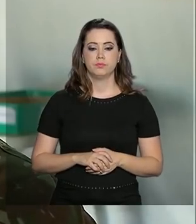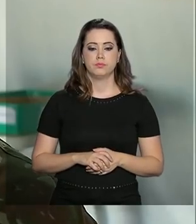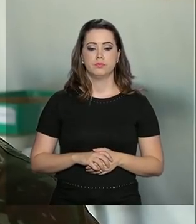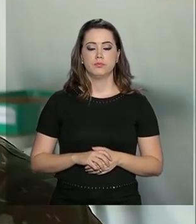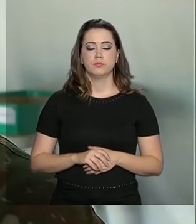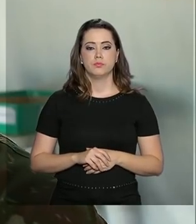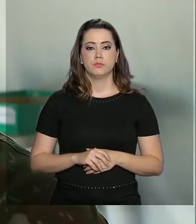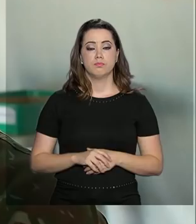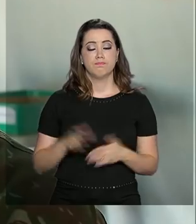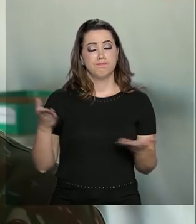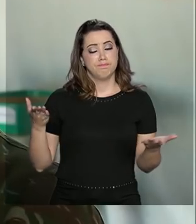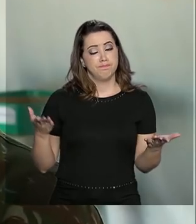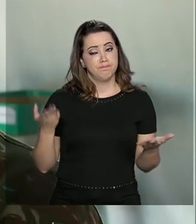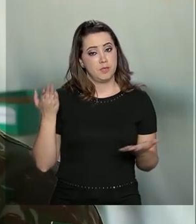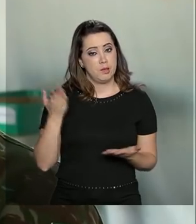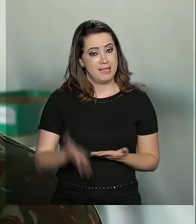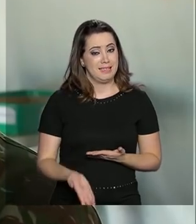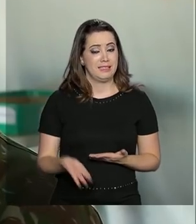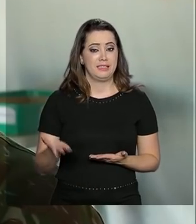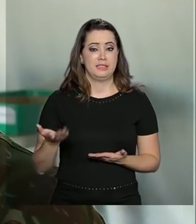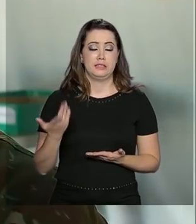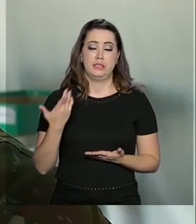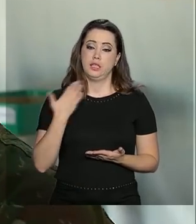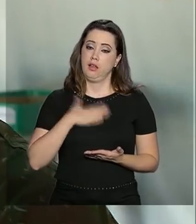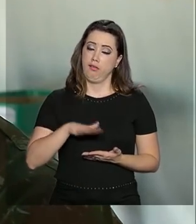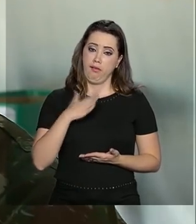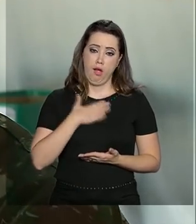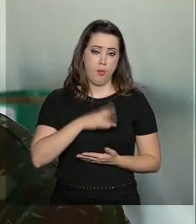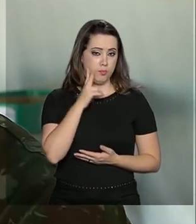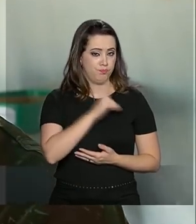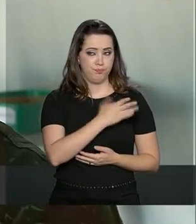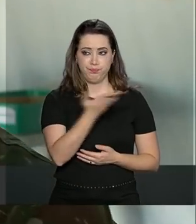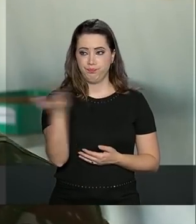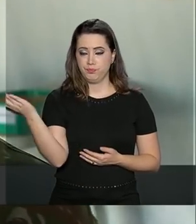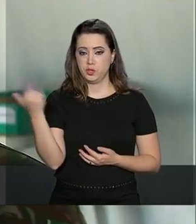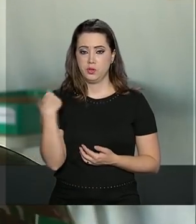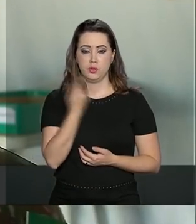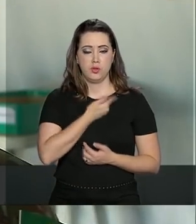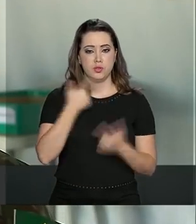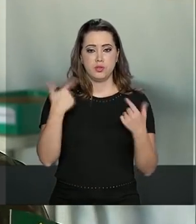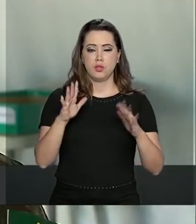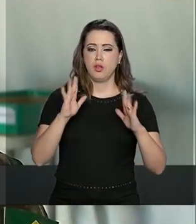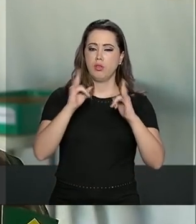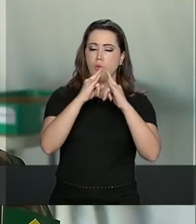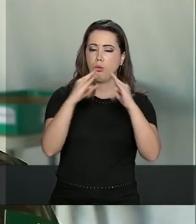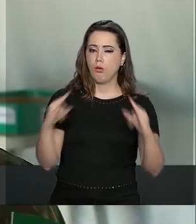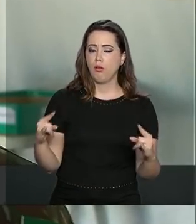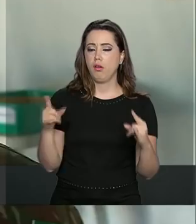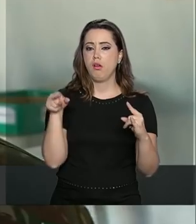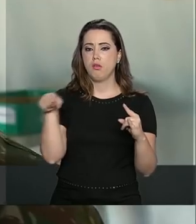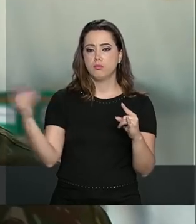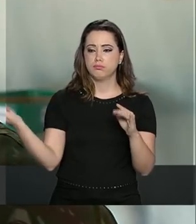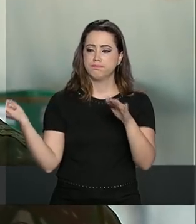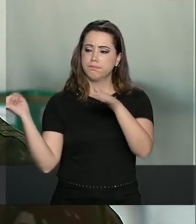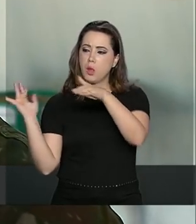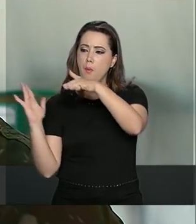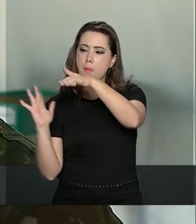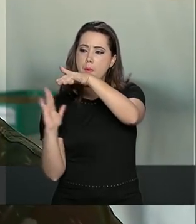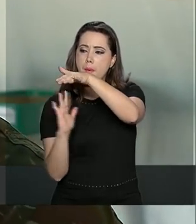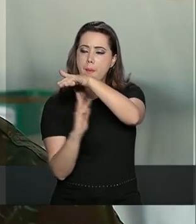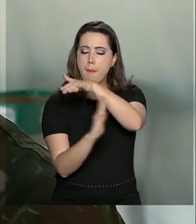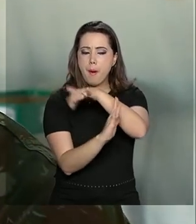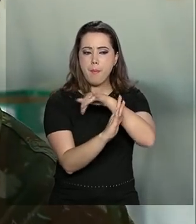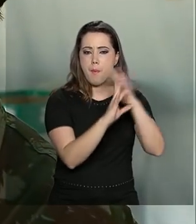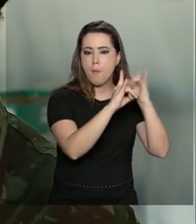A situação aqui está bem tranquila, como você pode ver, nós estamos aqui no nosso posto de triagem, que geralmente é